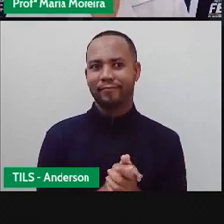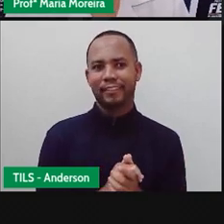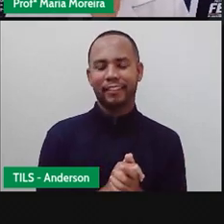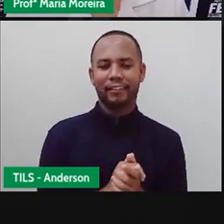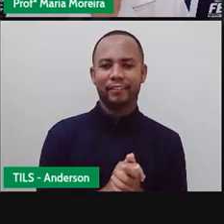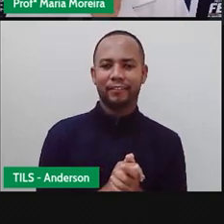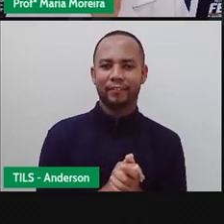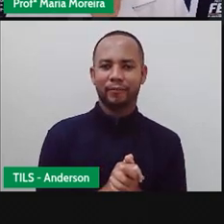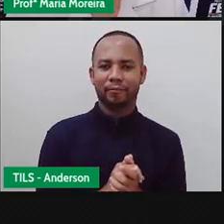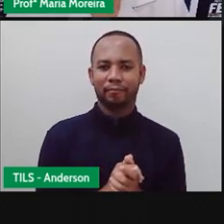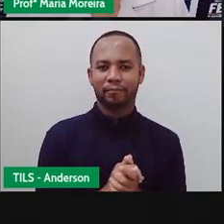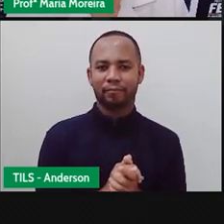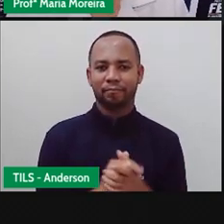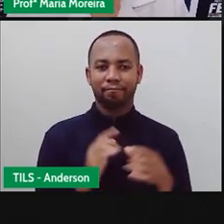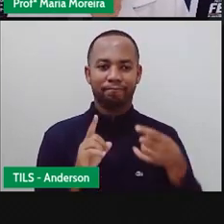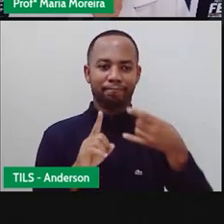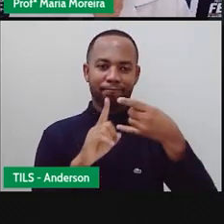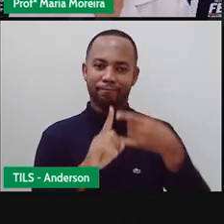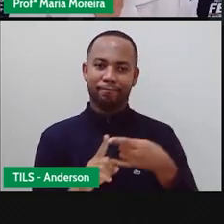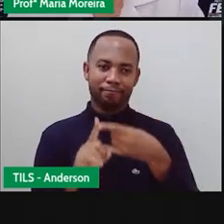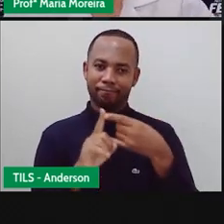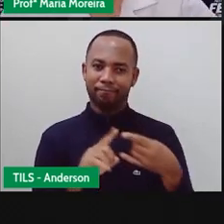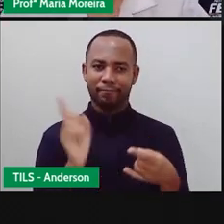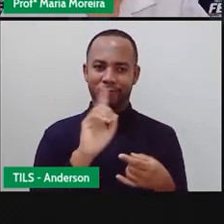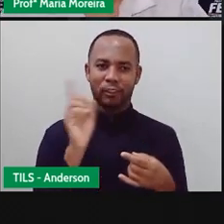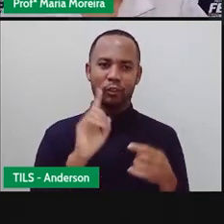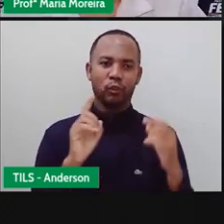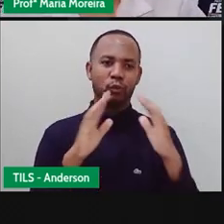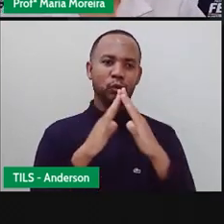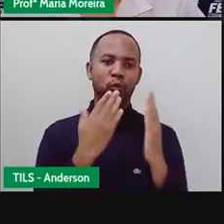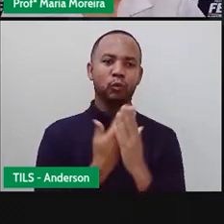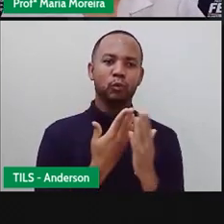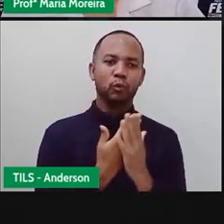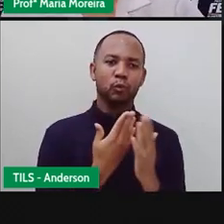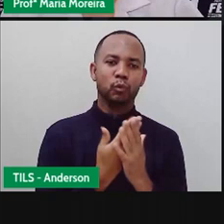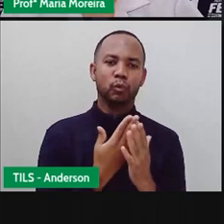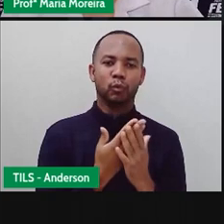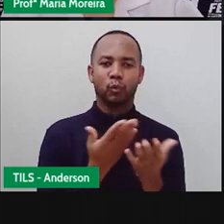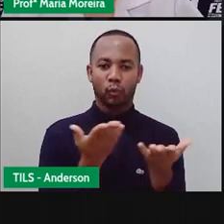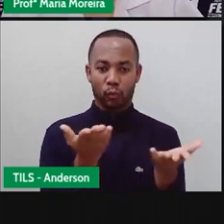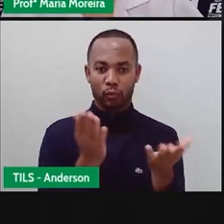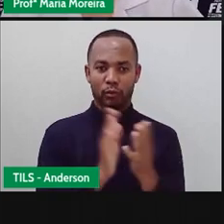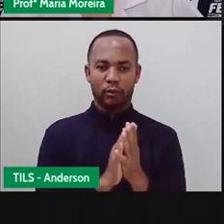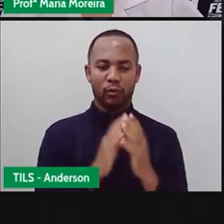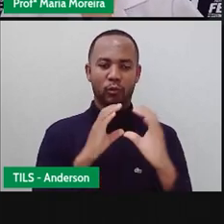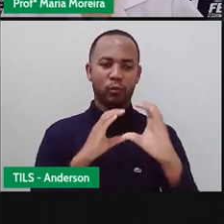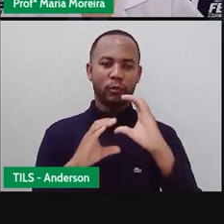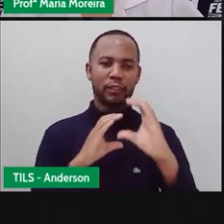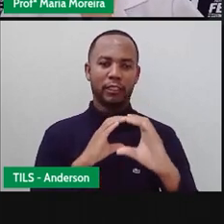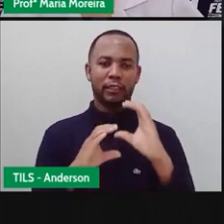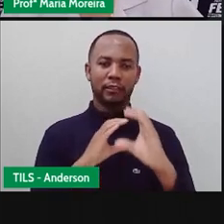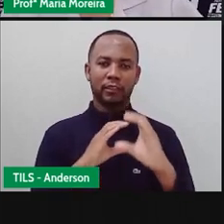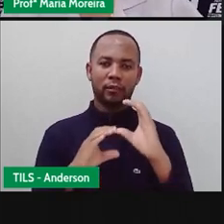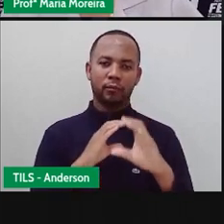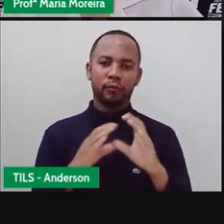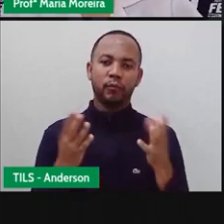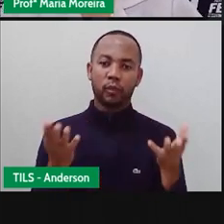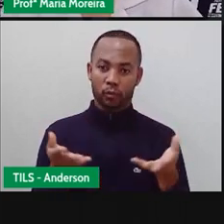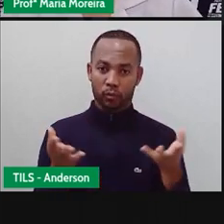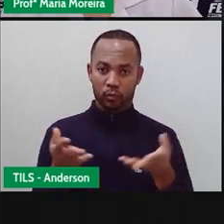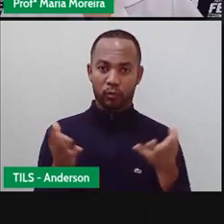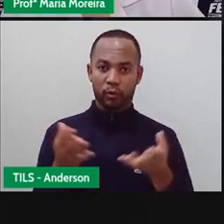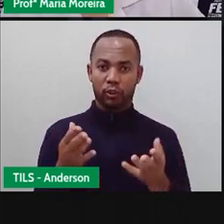com interação e não é, vamos lá, meios de comunicação, hoje, né,